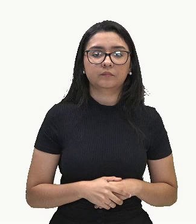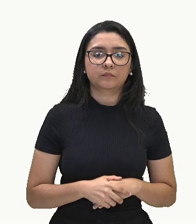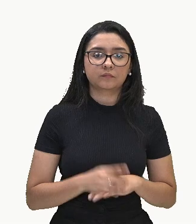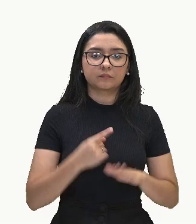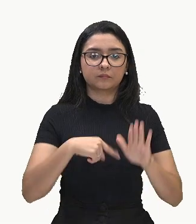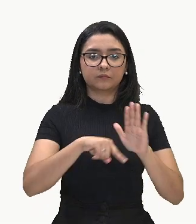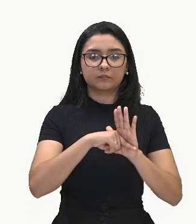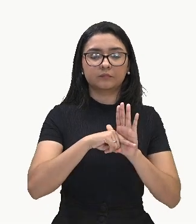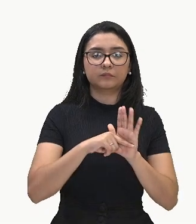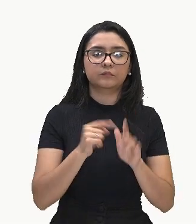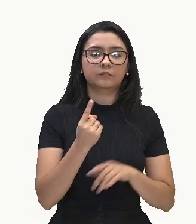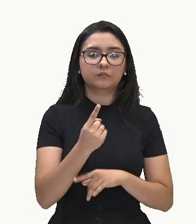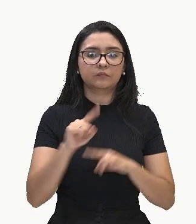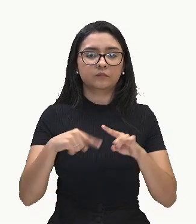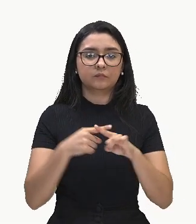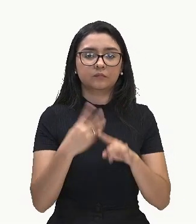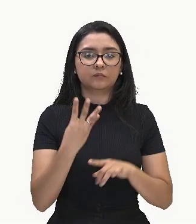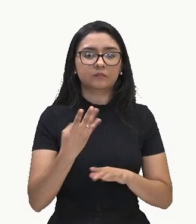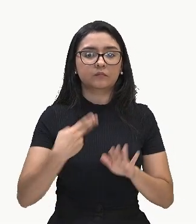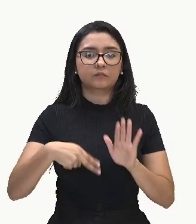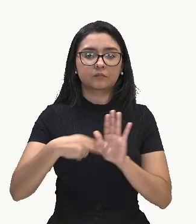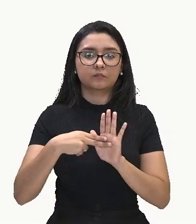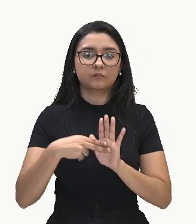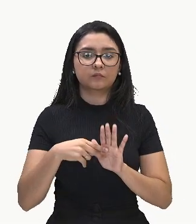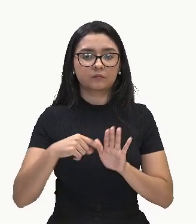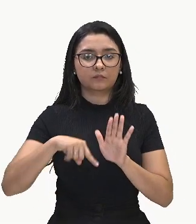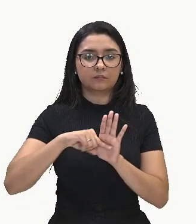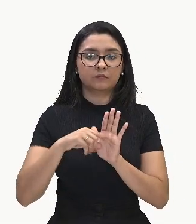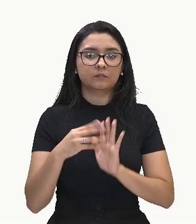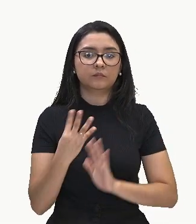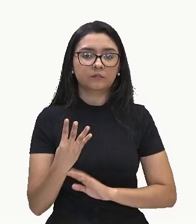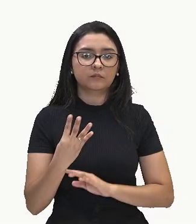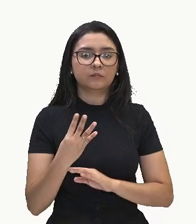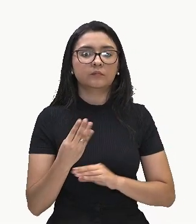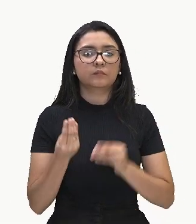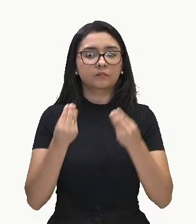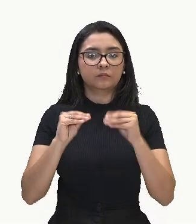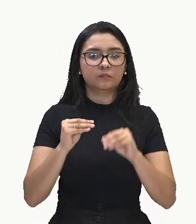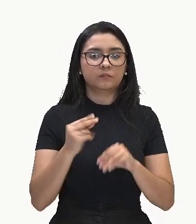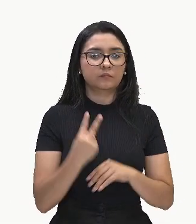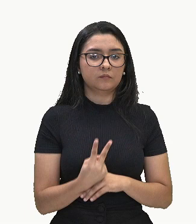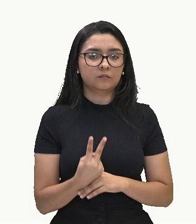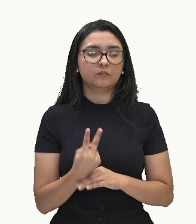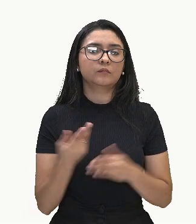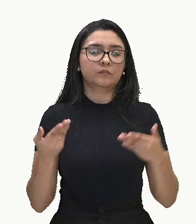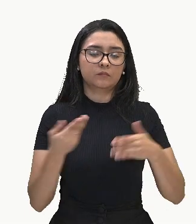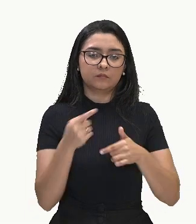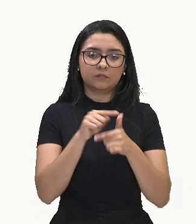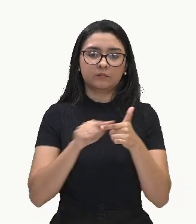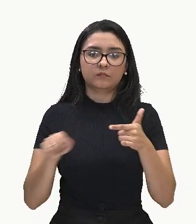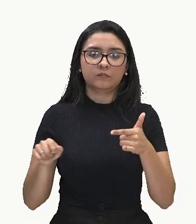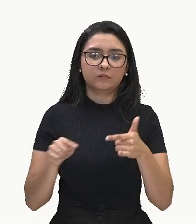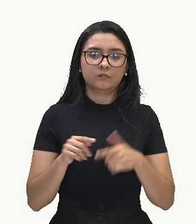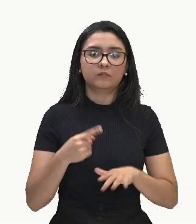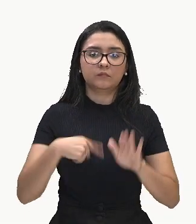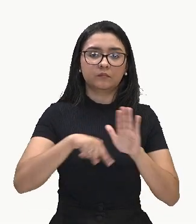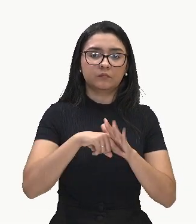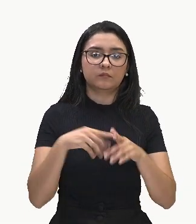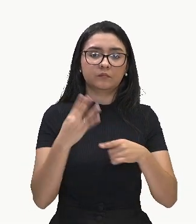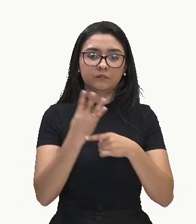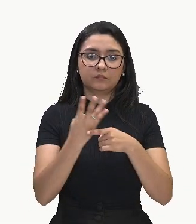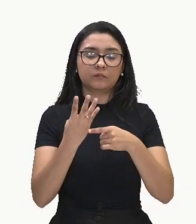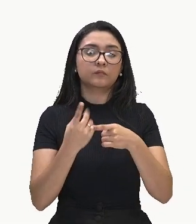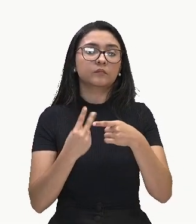vezes 4 vai dar menos 4. E agora, sim, eu efetuo a minha divisão. Menos 4 dividido por 2